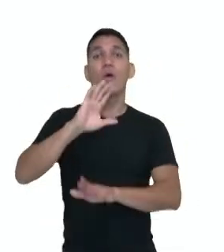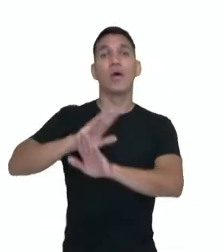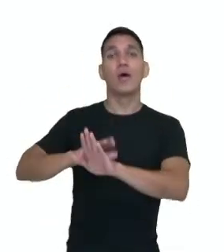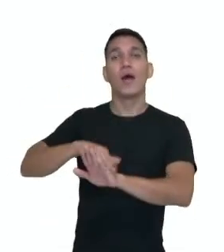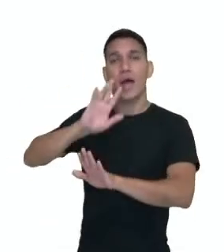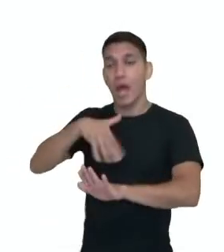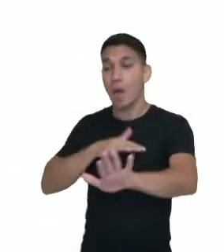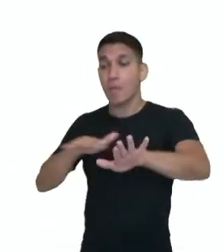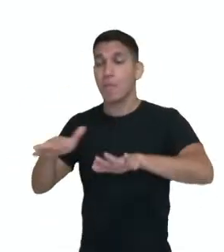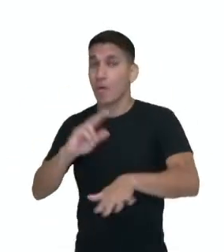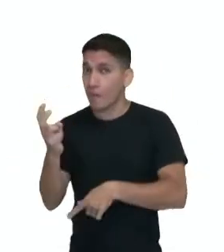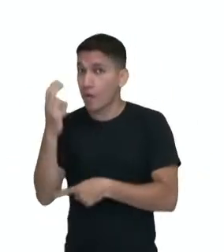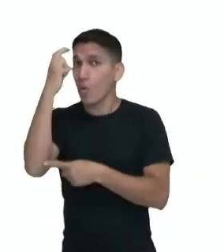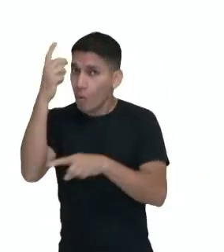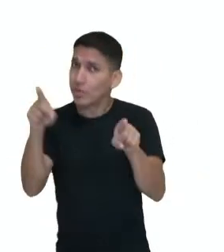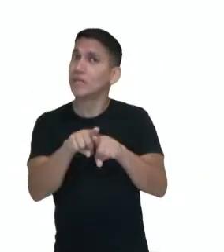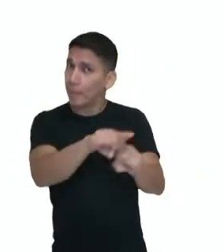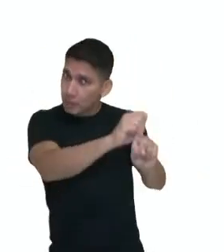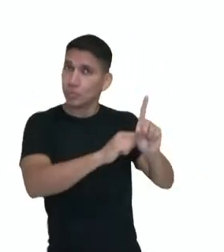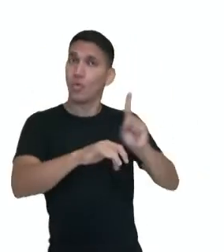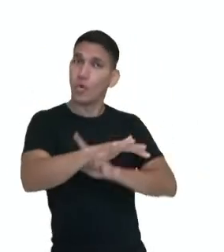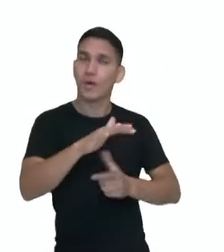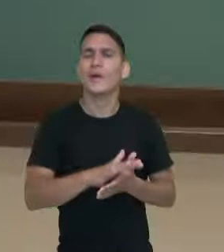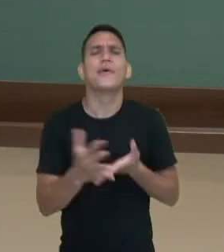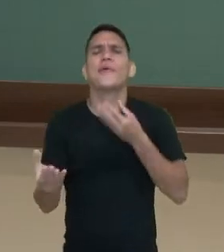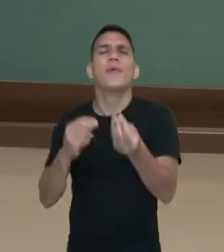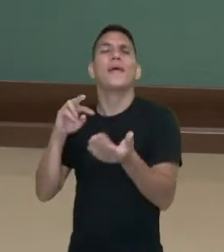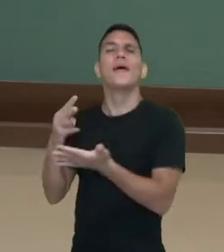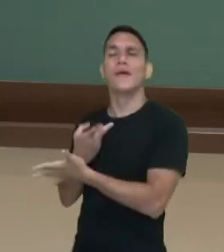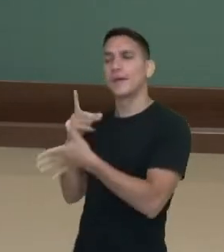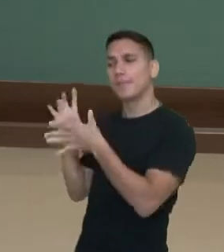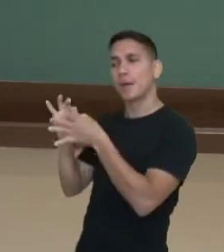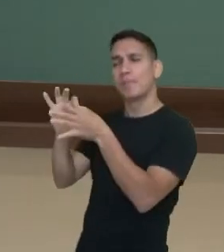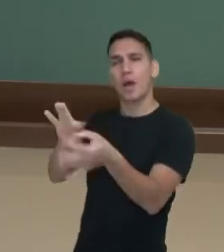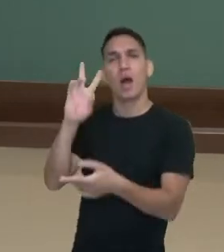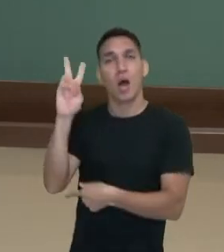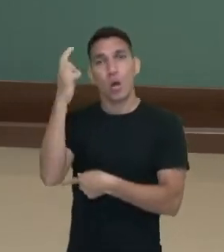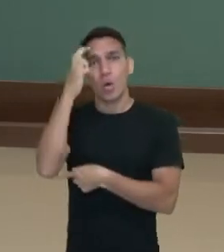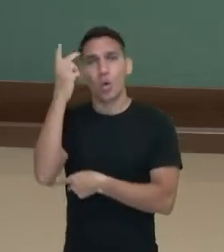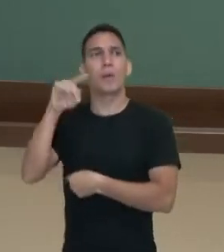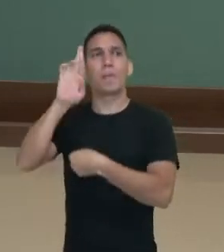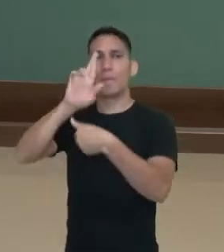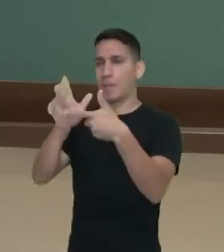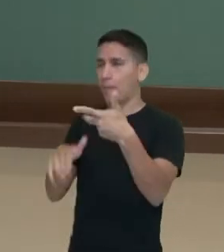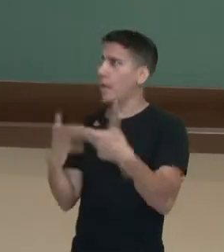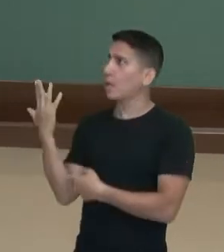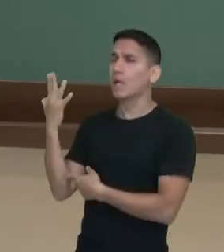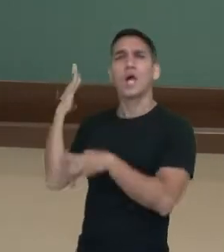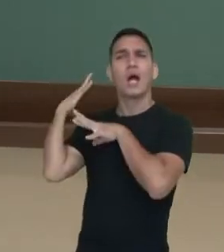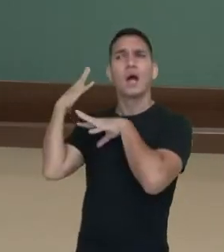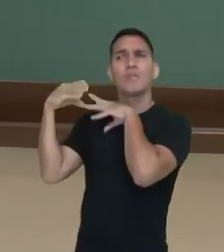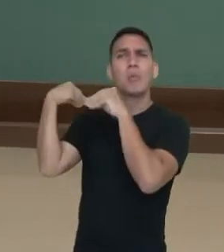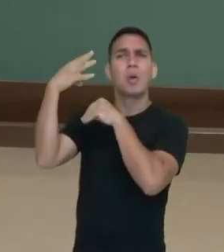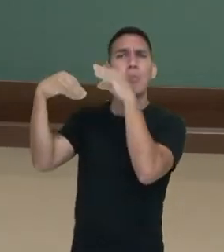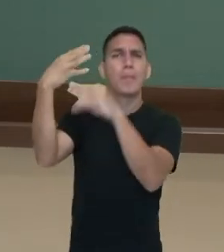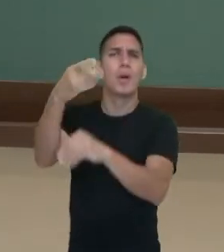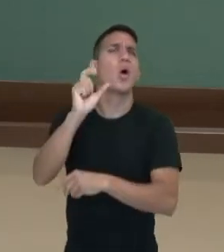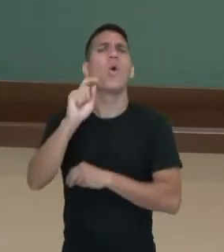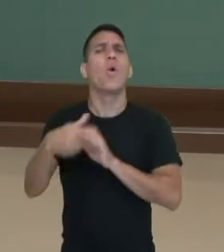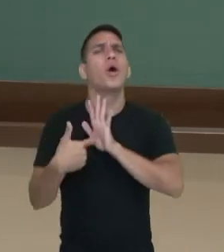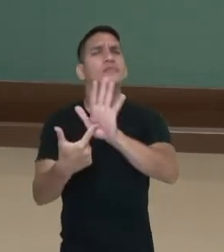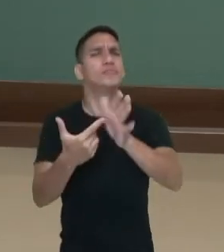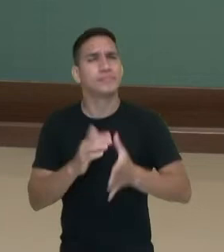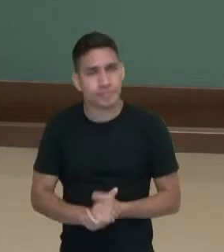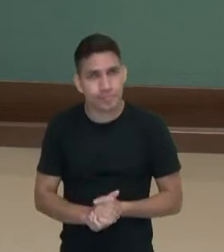que também é social. cultural. Então, como é que vem nesse contexto cultural? As danças folclóricas. O que as danças folclóricas expressam?